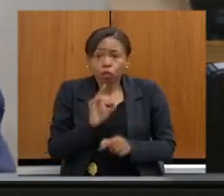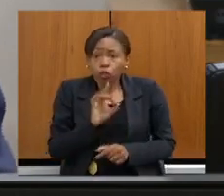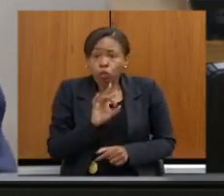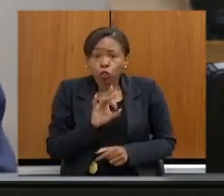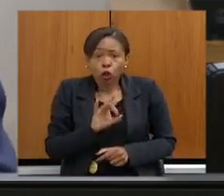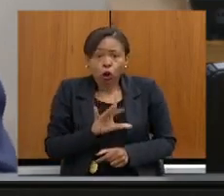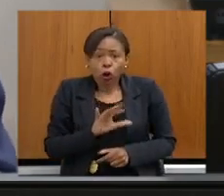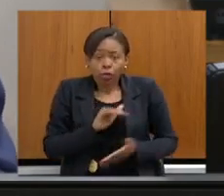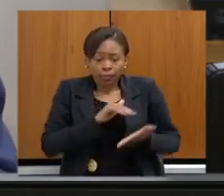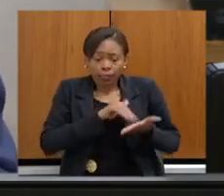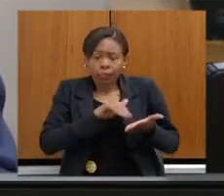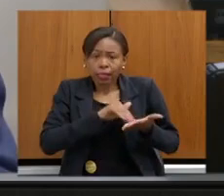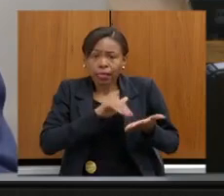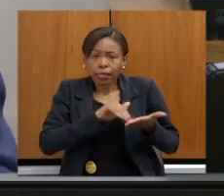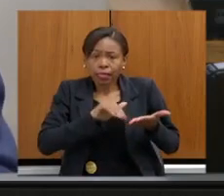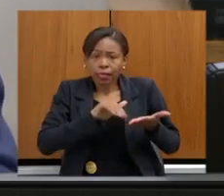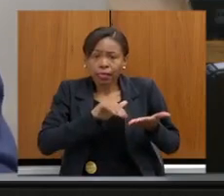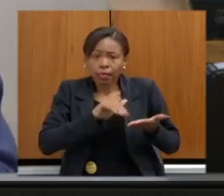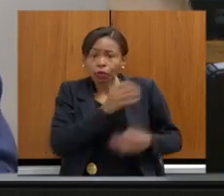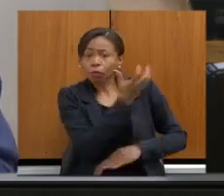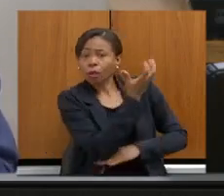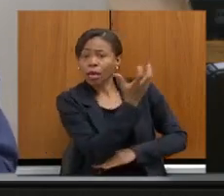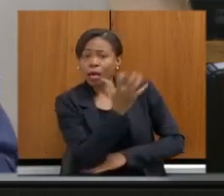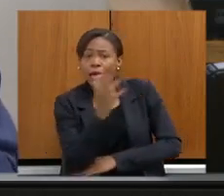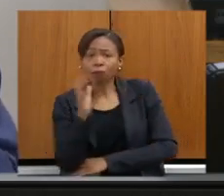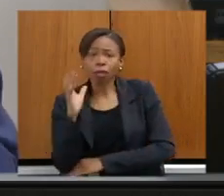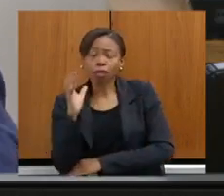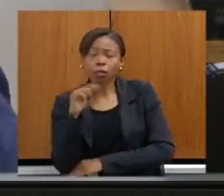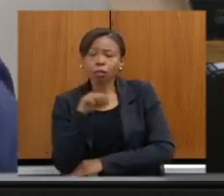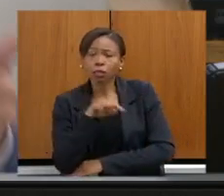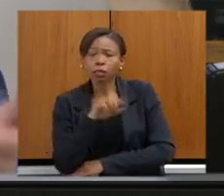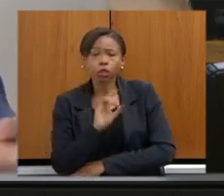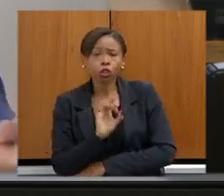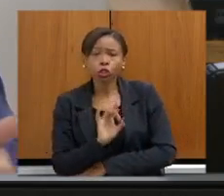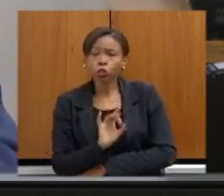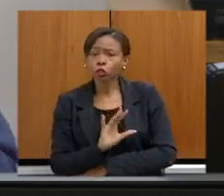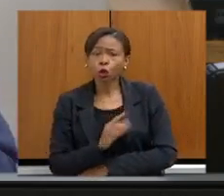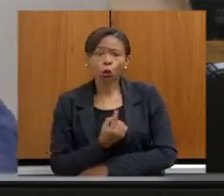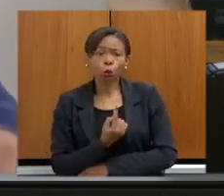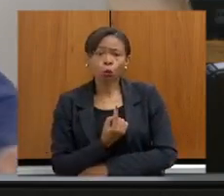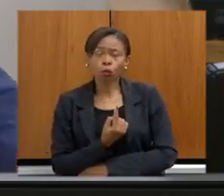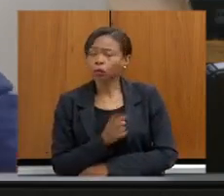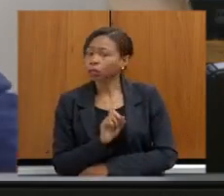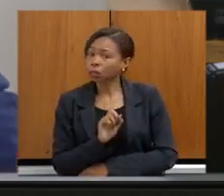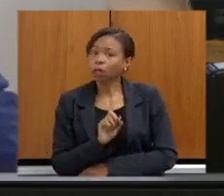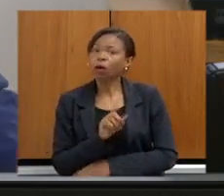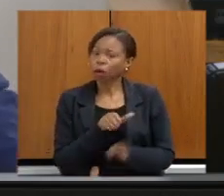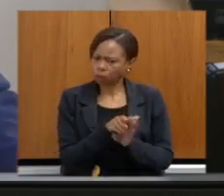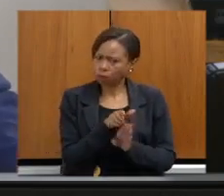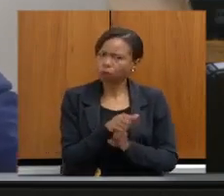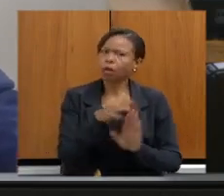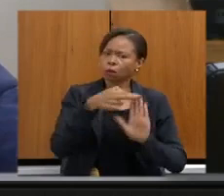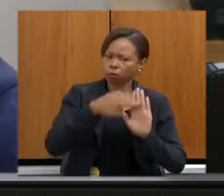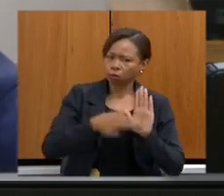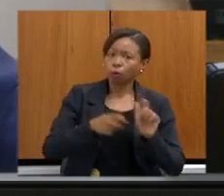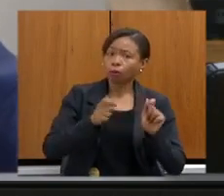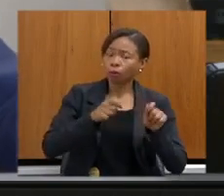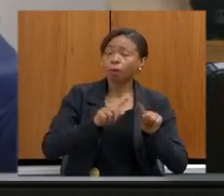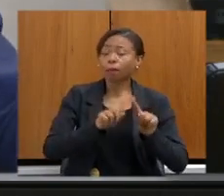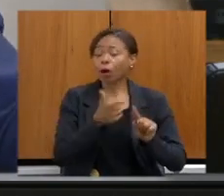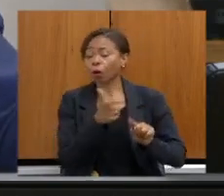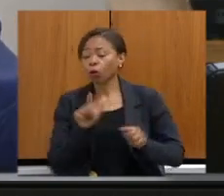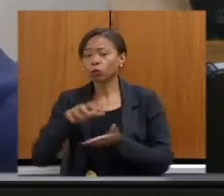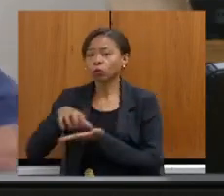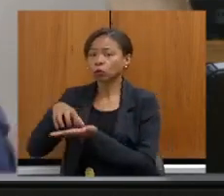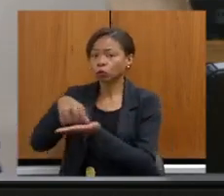de Meio Ambiente. A Secretaria de Meio Ambiente pode dar as diretrizes, mas nós temos outros atores que são atores